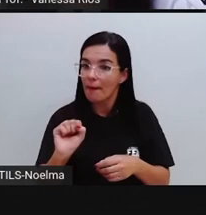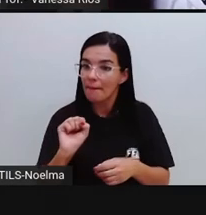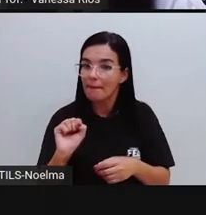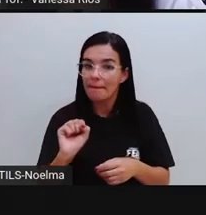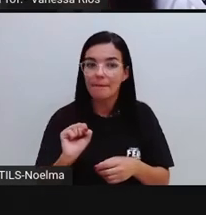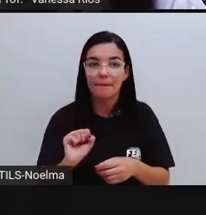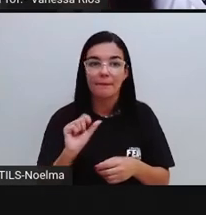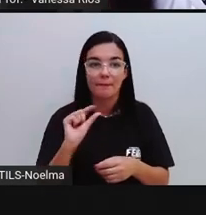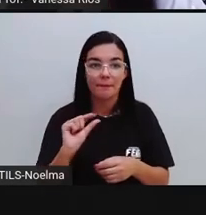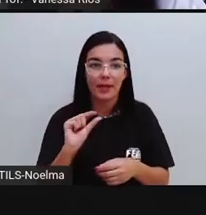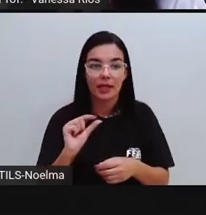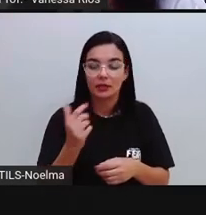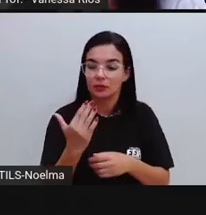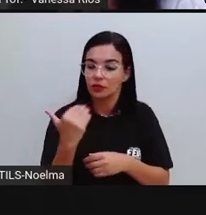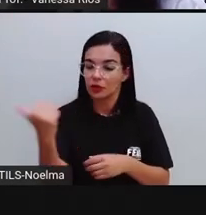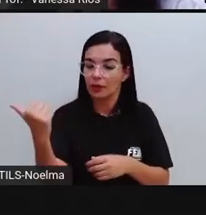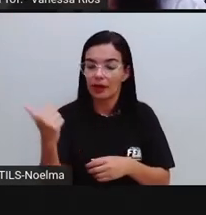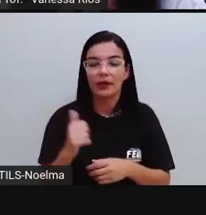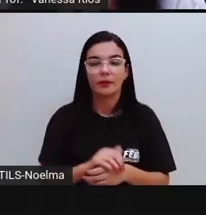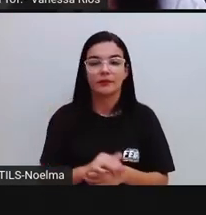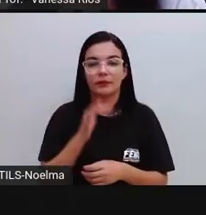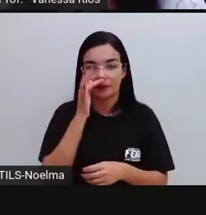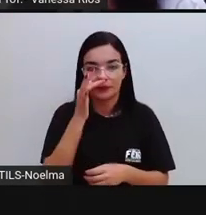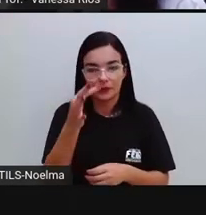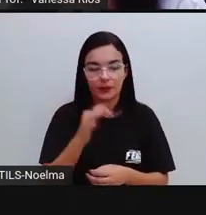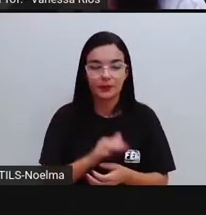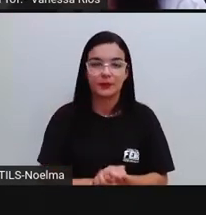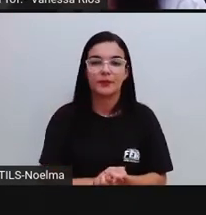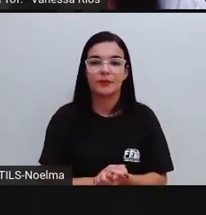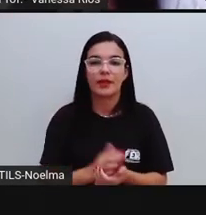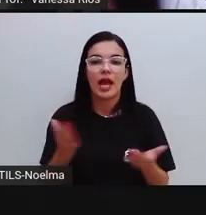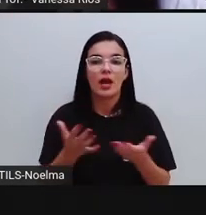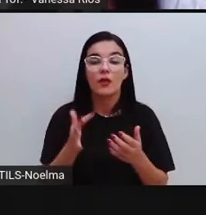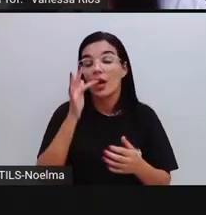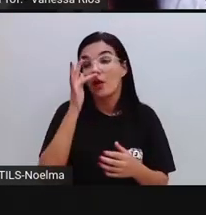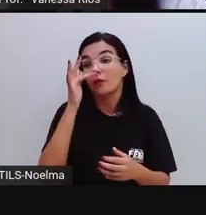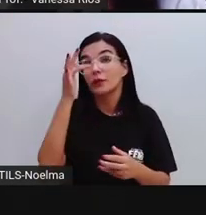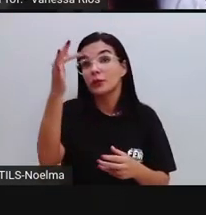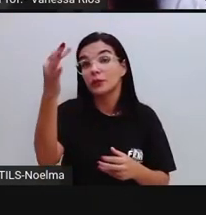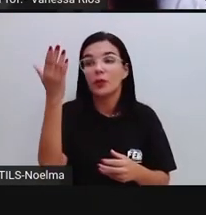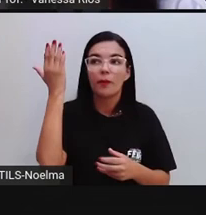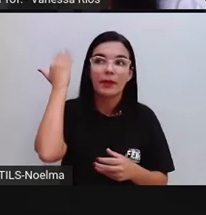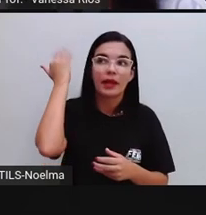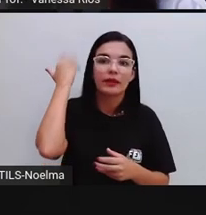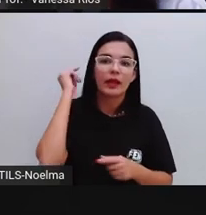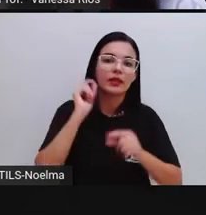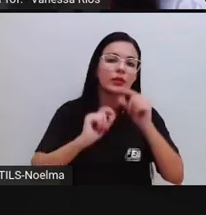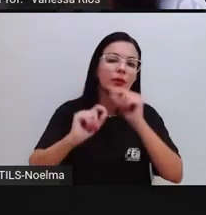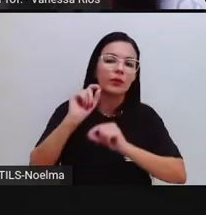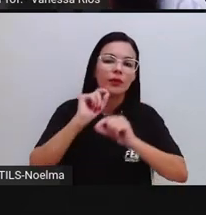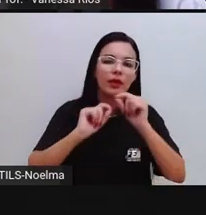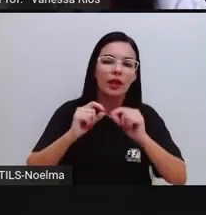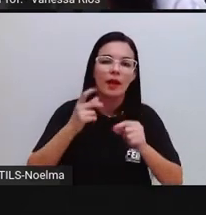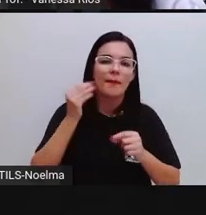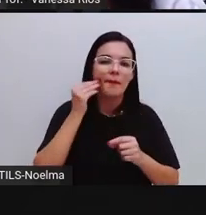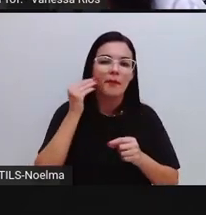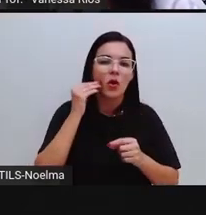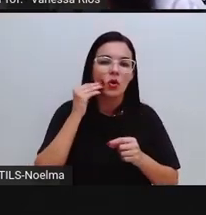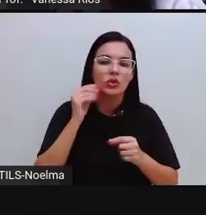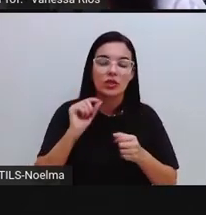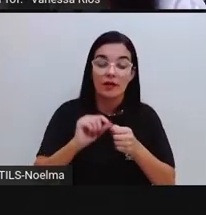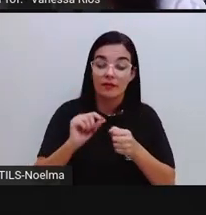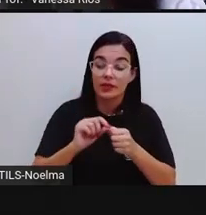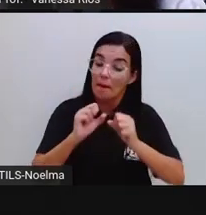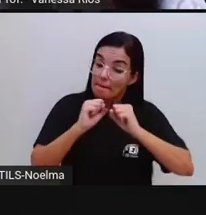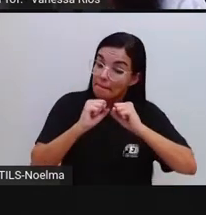aí do verbo, né? trazido para o futuro do presente. No futuro do pretérito, expressa uma ação que